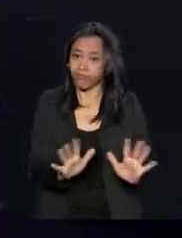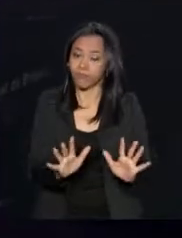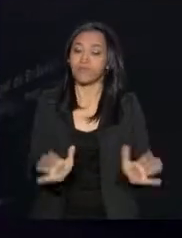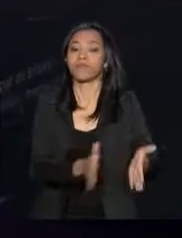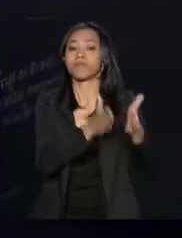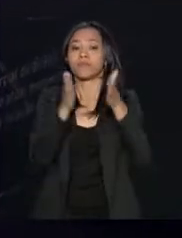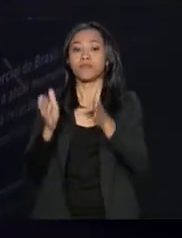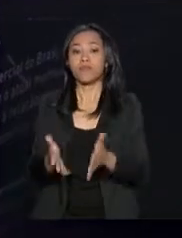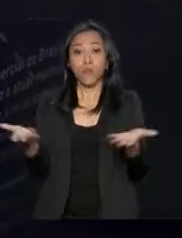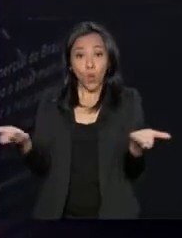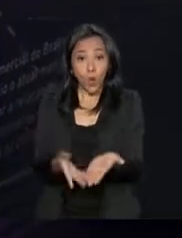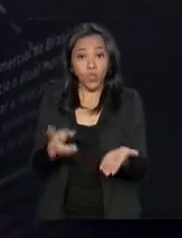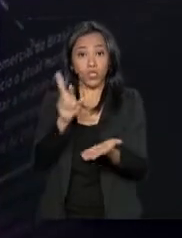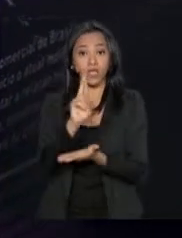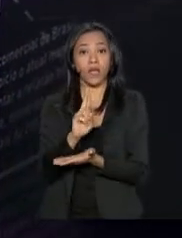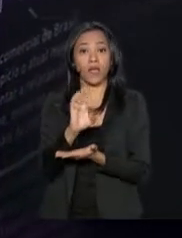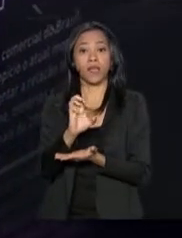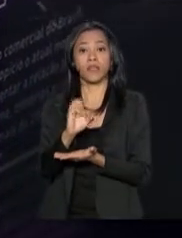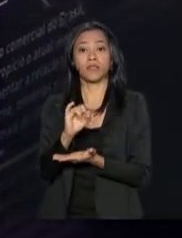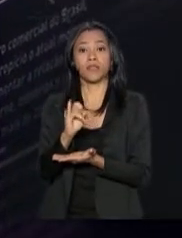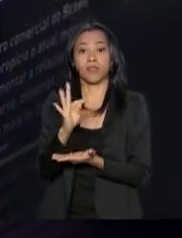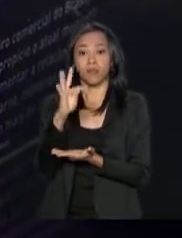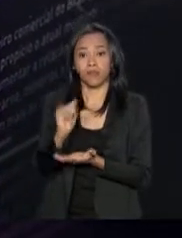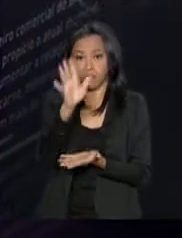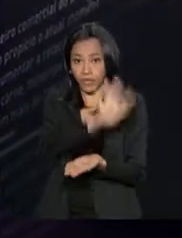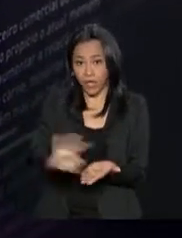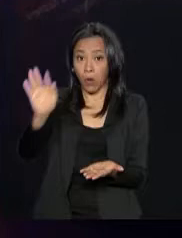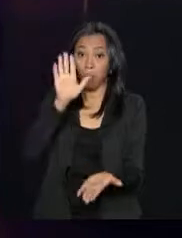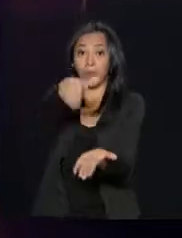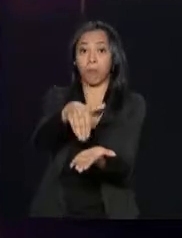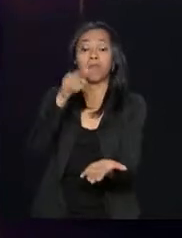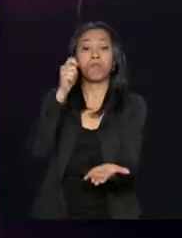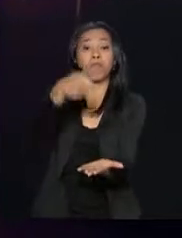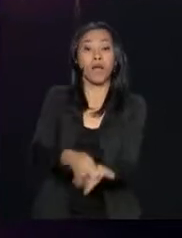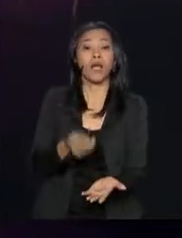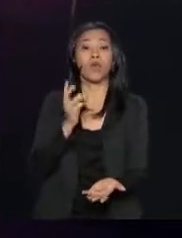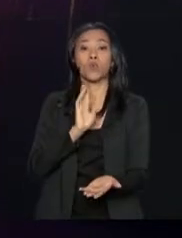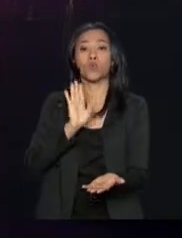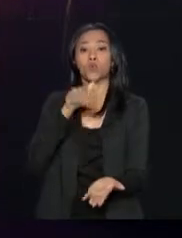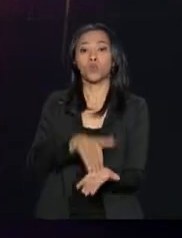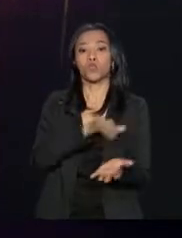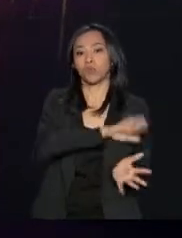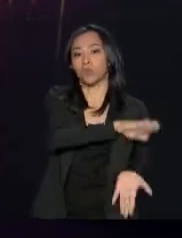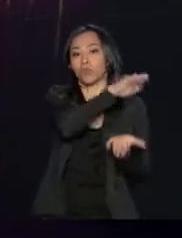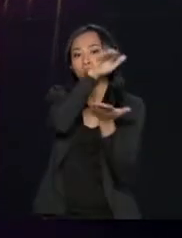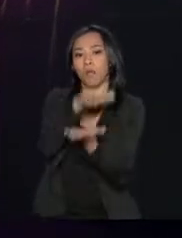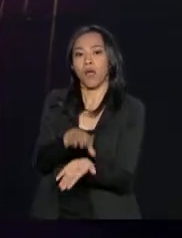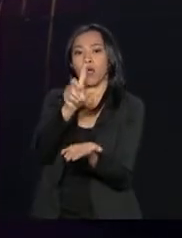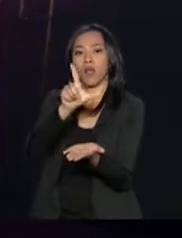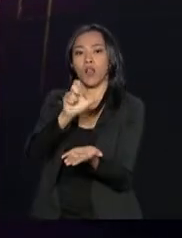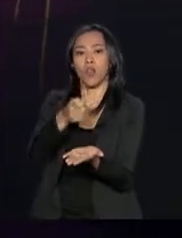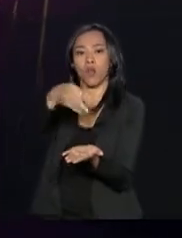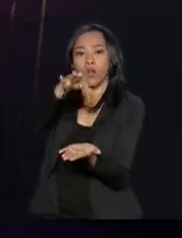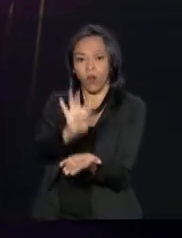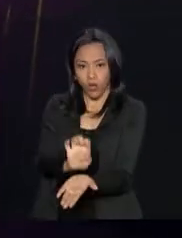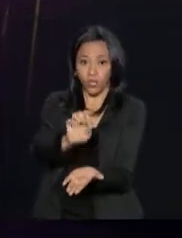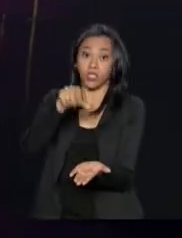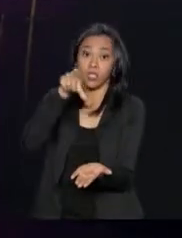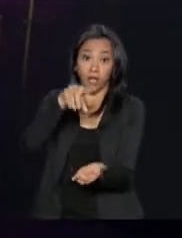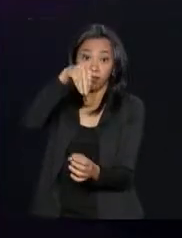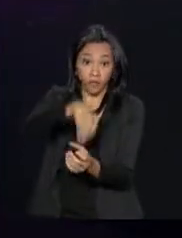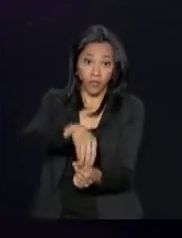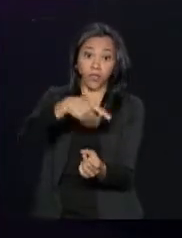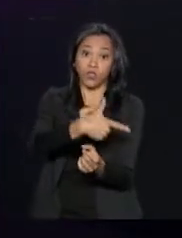Receita Federal paga hoje as restituições do último lote do imposto de renda. Neste lote também estão restituições residuais de 2008